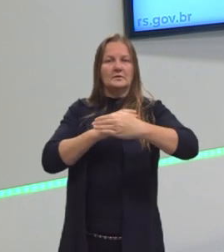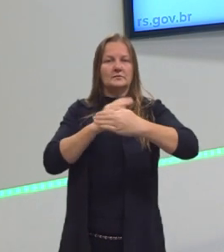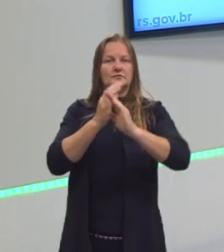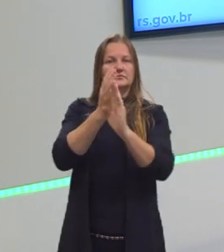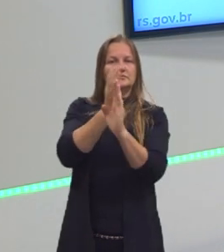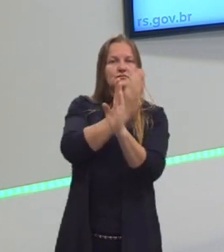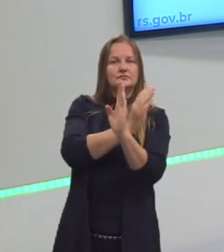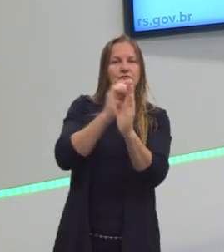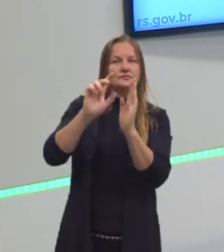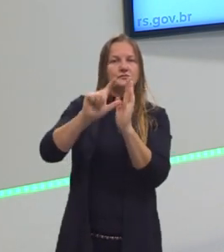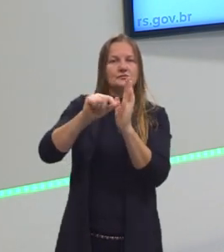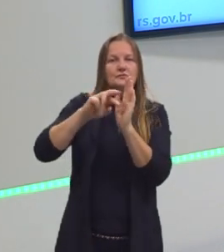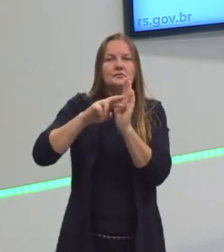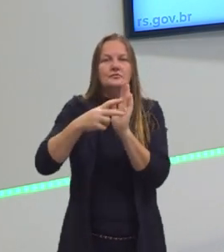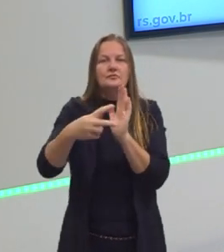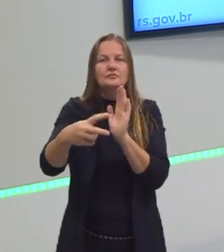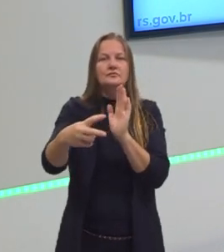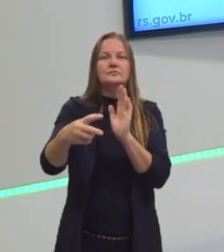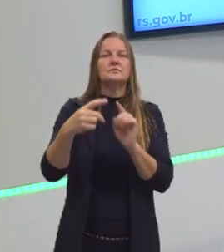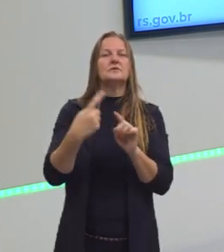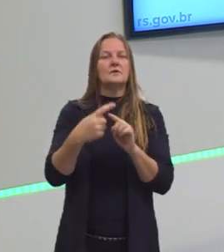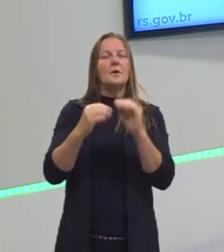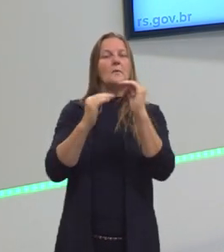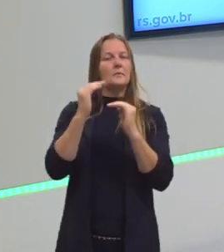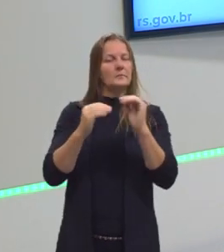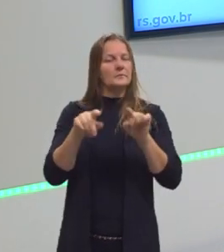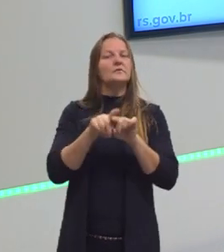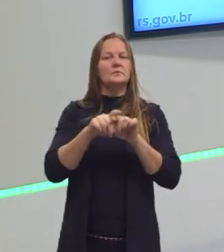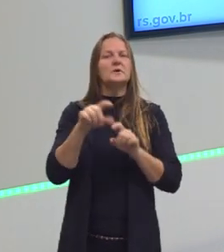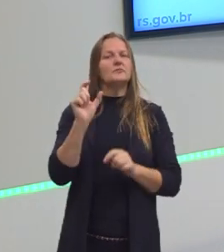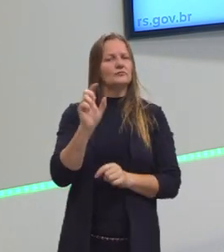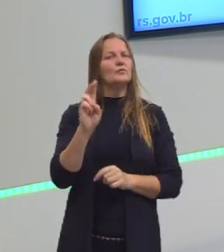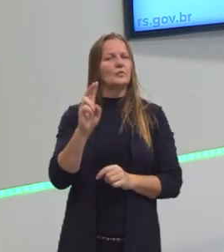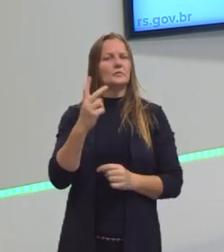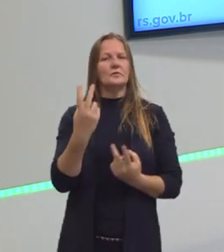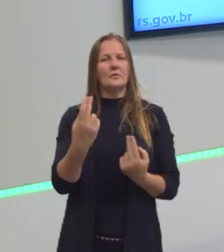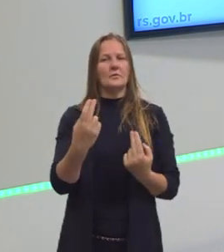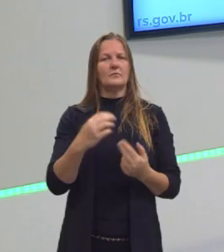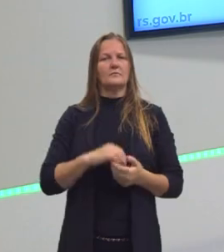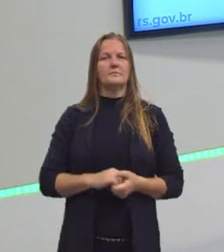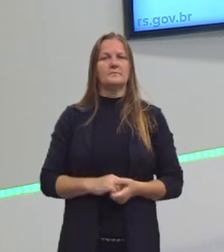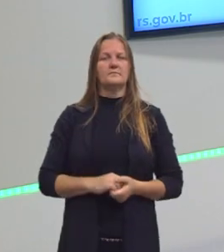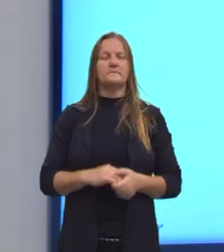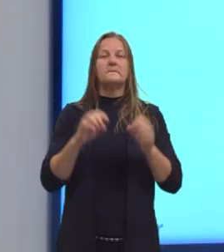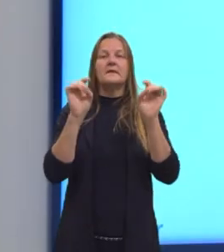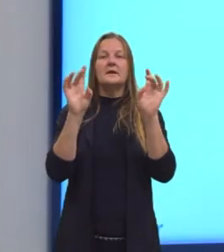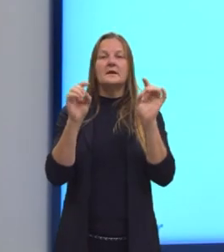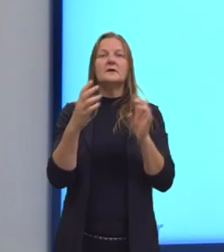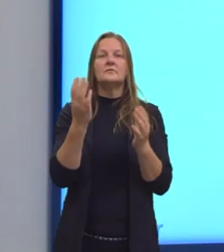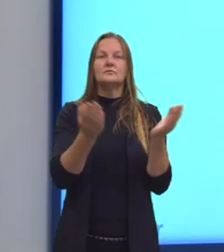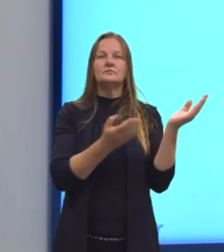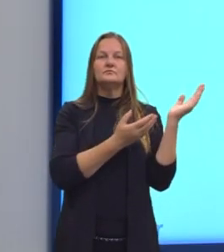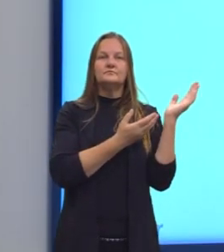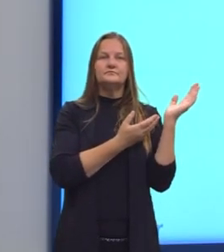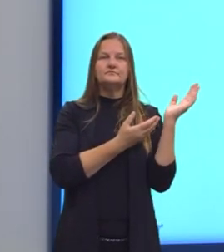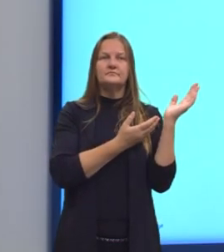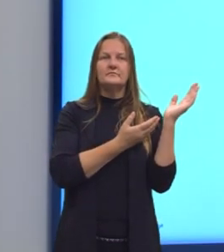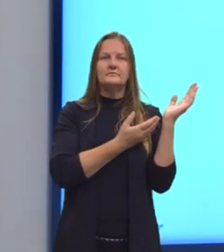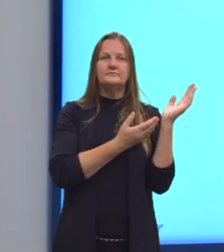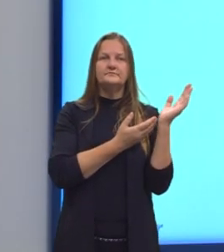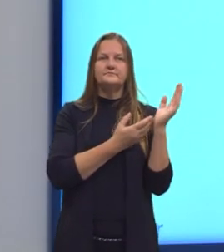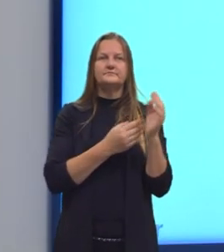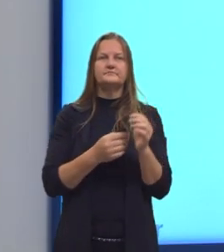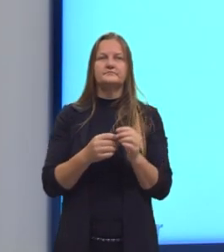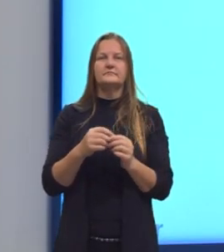o consequente, na proporção nós também temos esses termos e eles recebem nomes específicos. Eu coloquei aqui nos